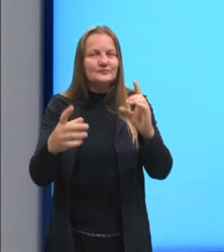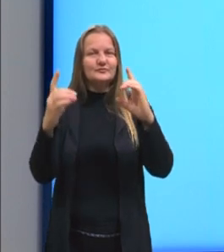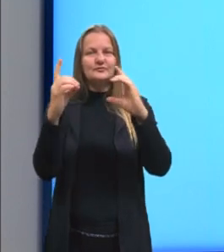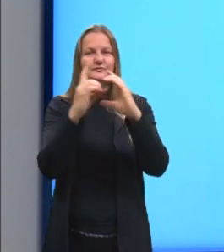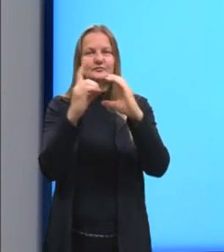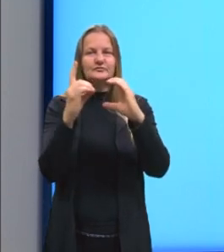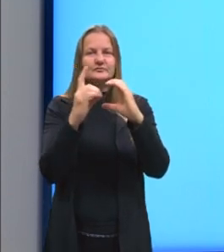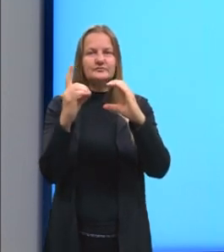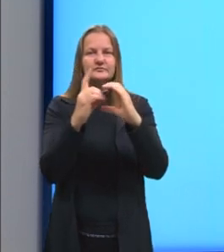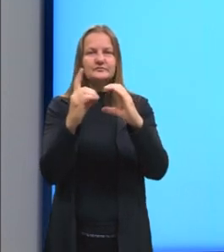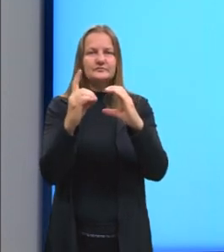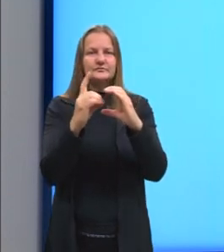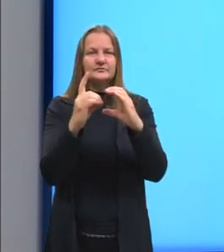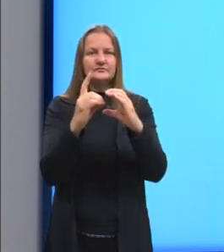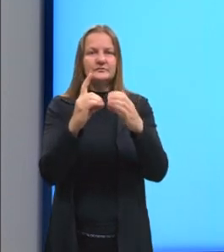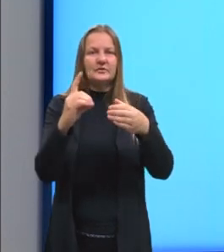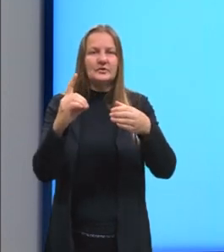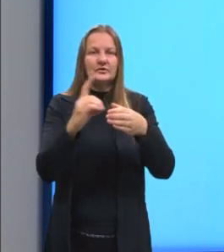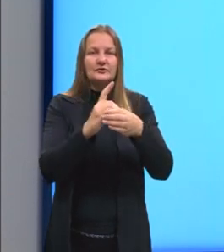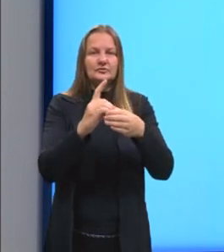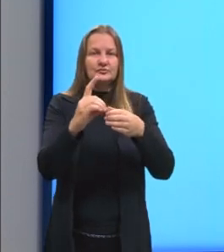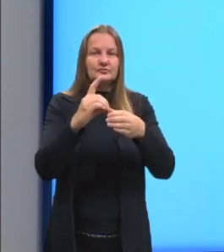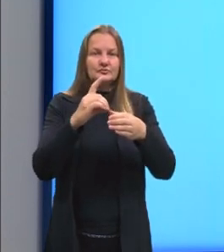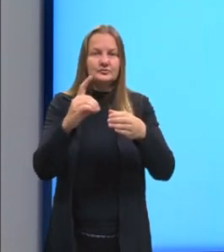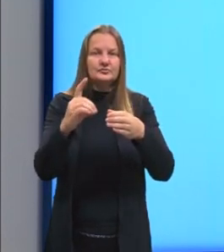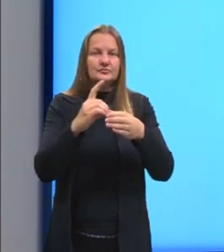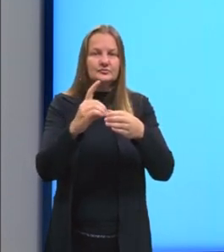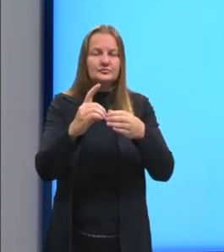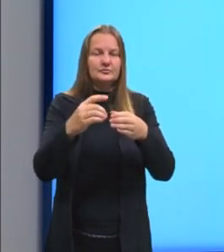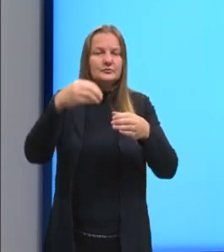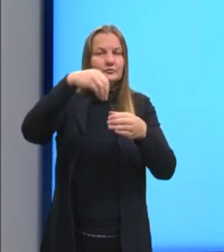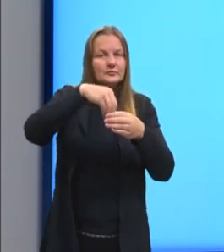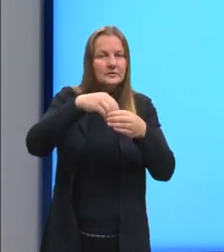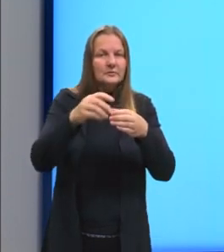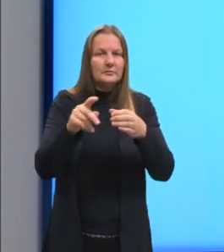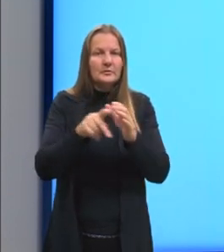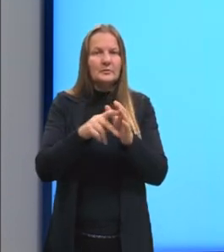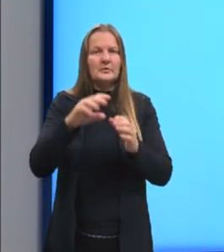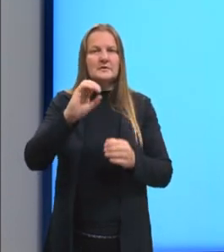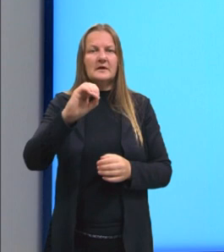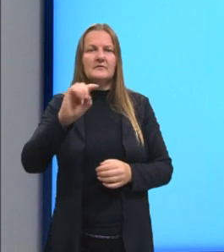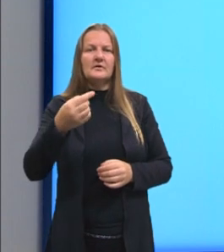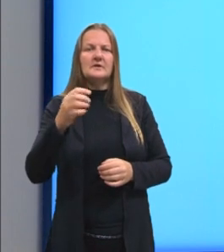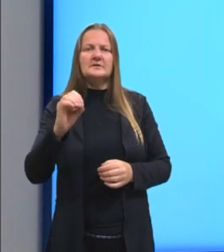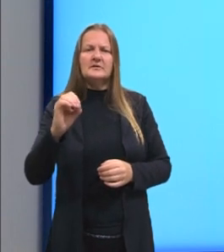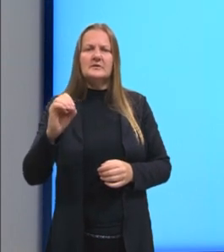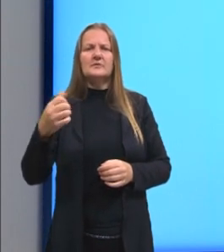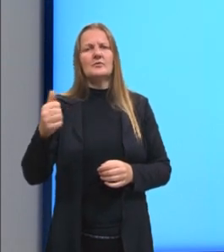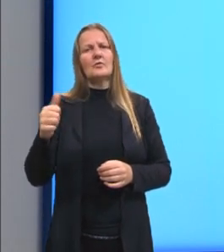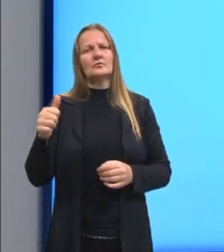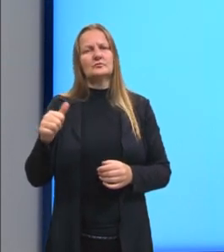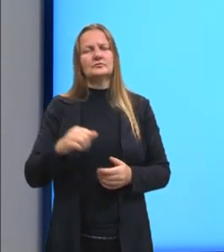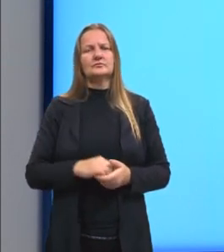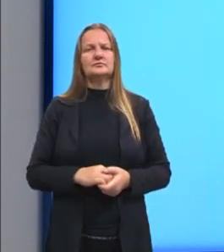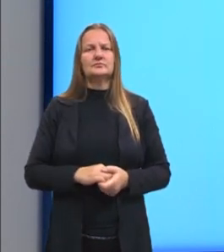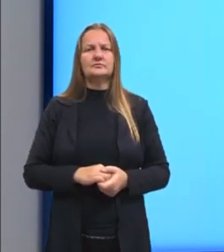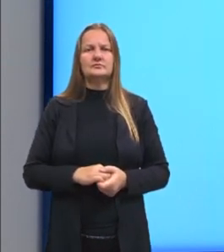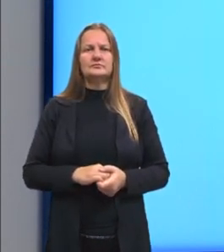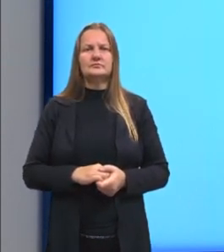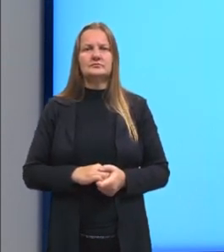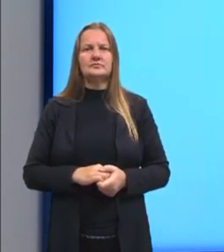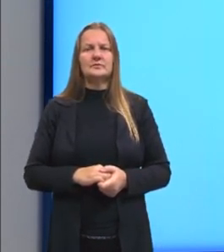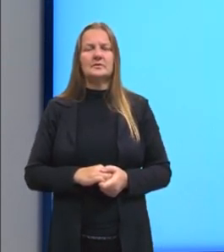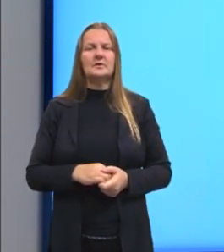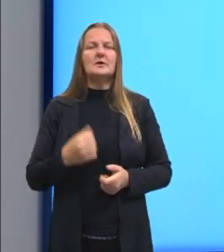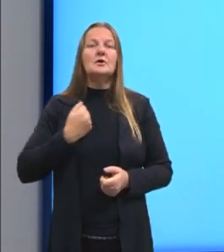De novo, 0,00011. Nós temos três zeros. E depois o númerozinho